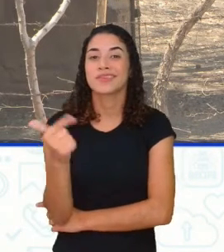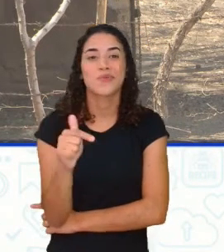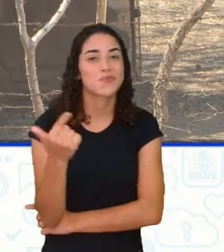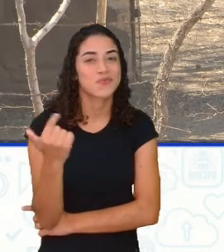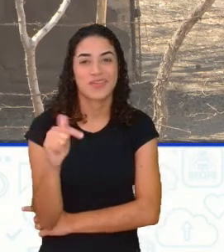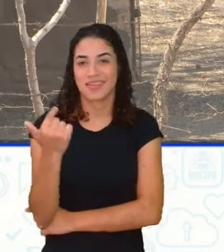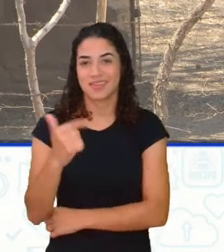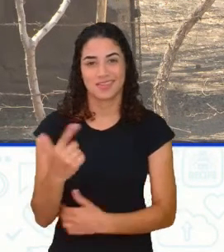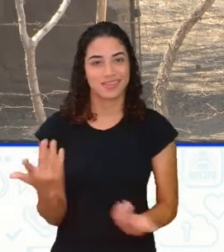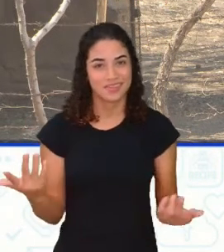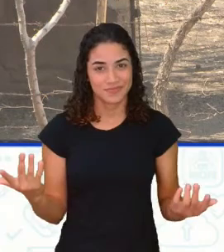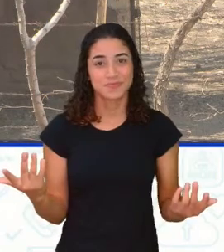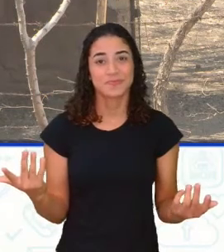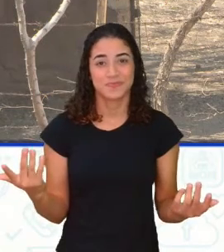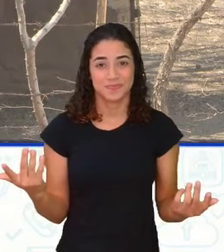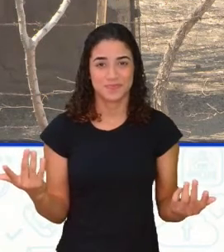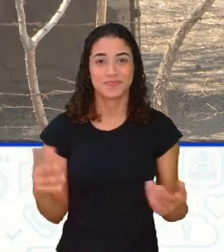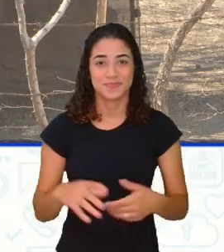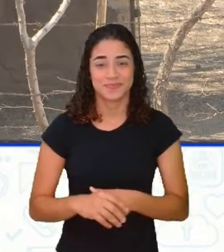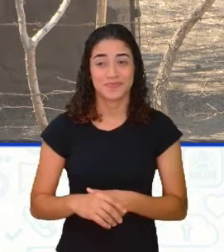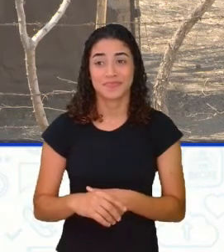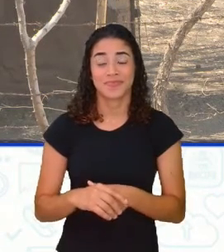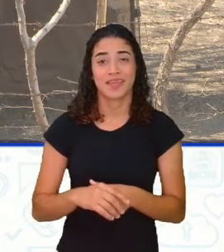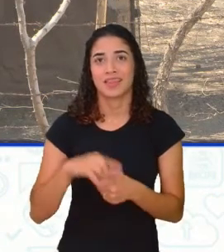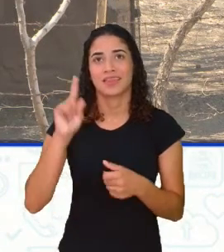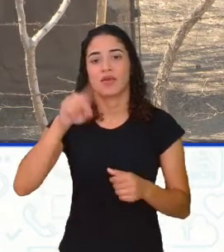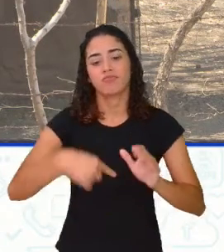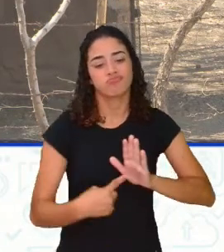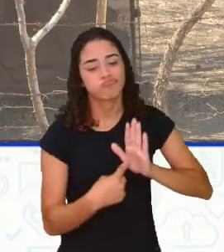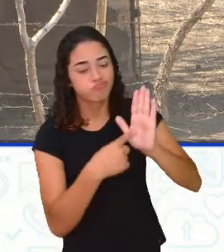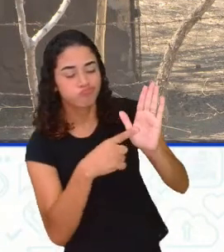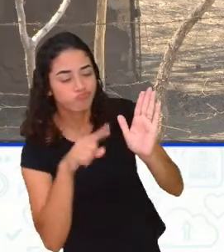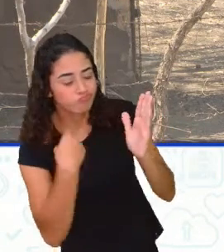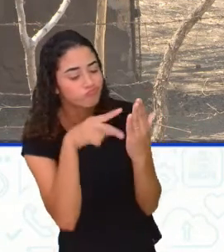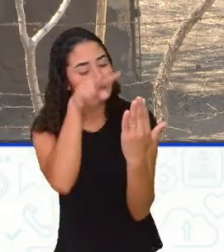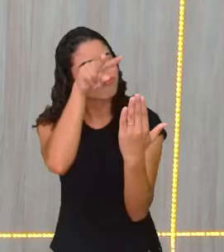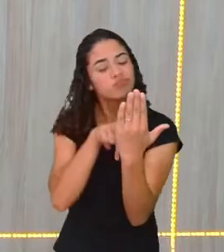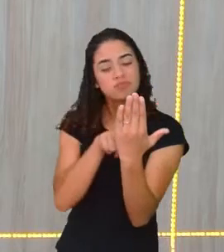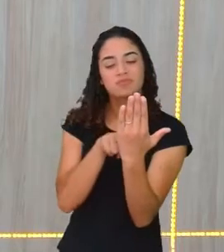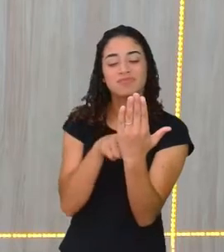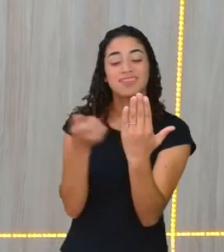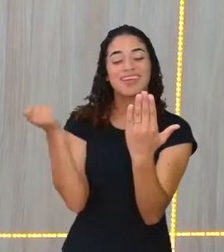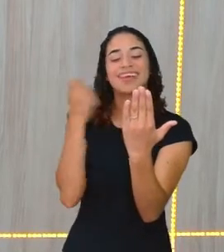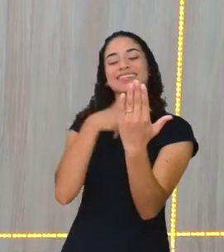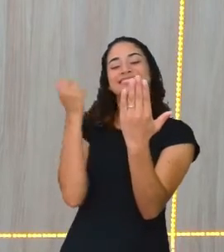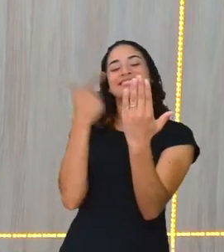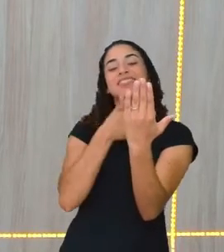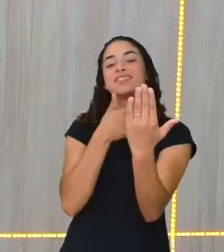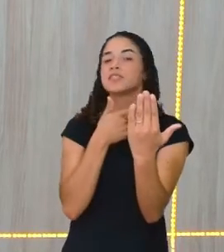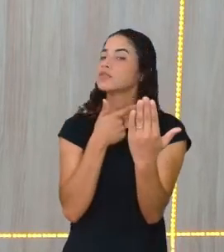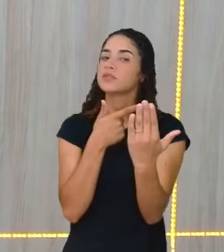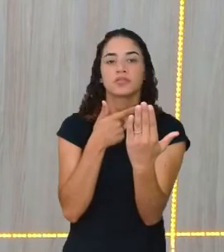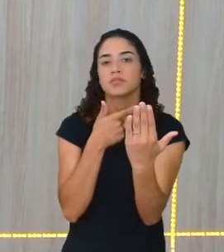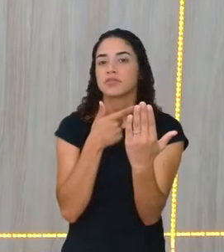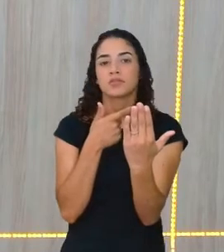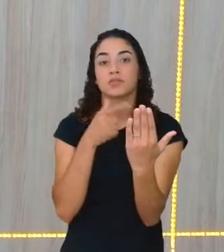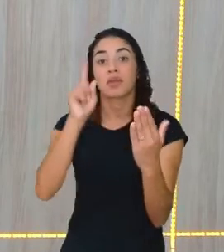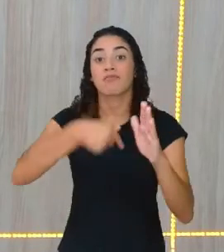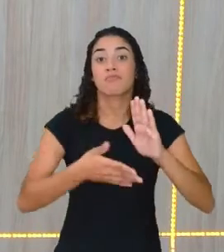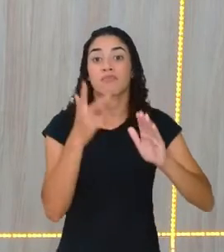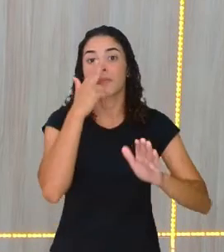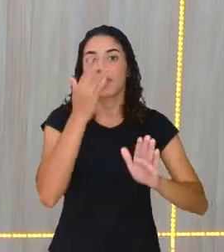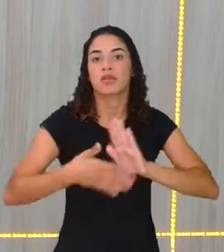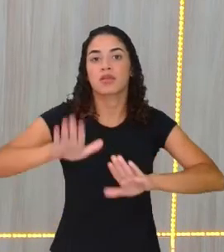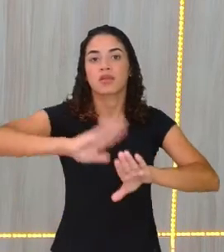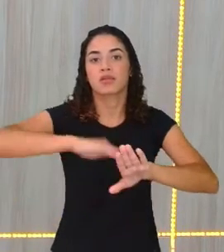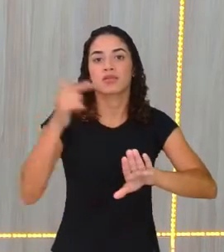graça, não é? Ela não traz graça para a gente. Então, é até irônico, não é? Dizer que é